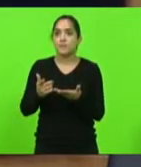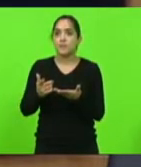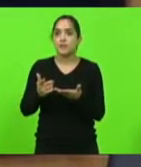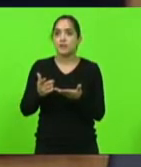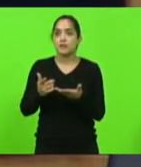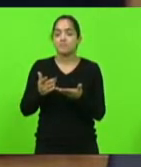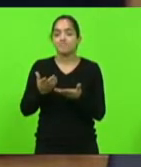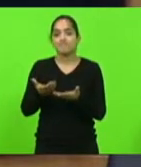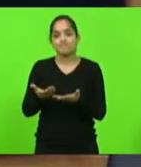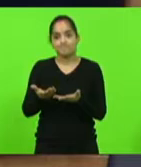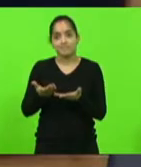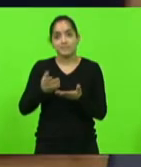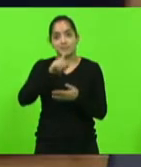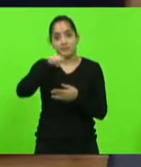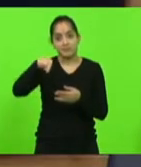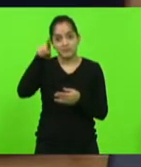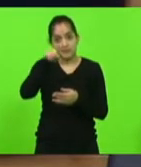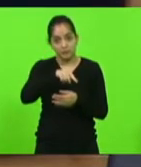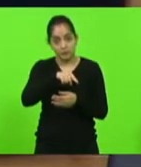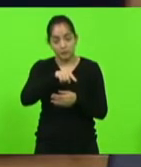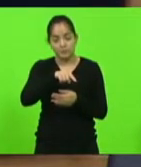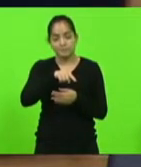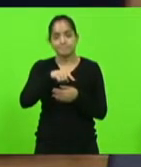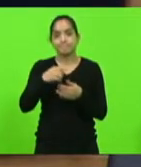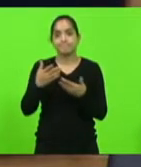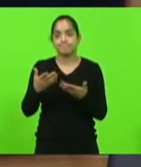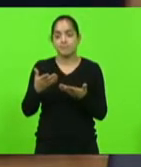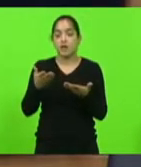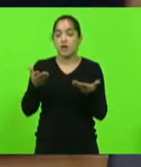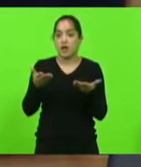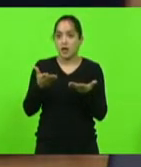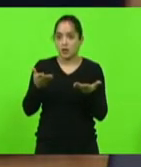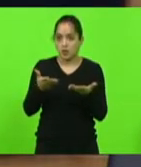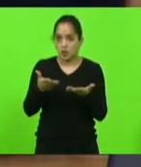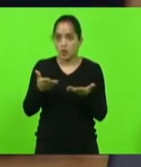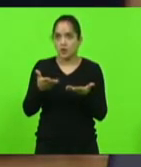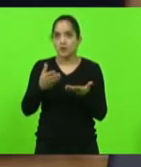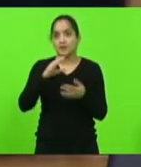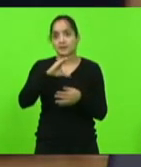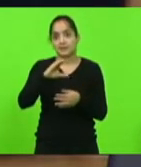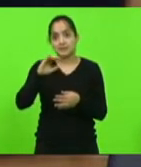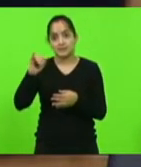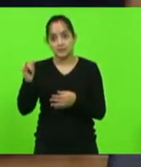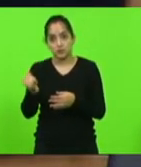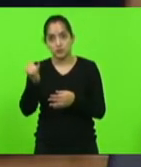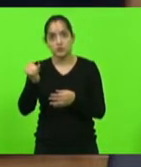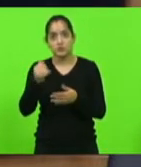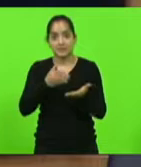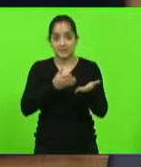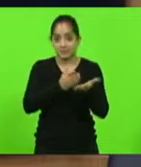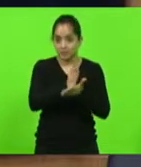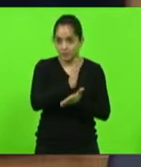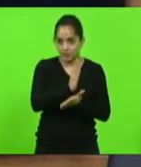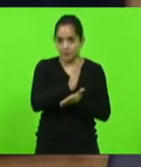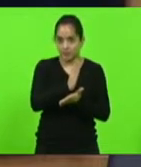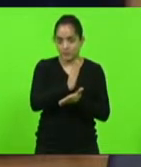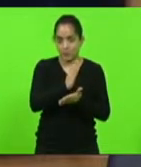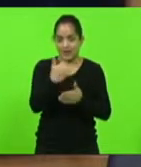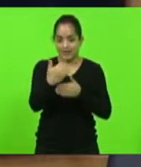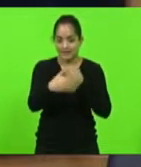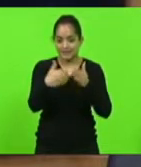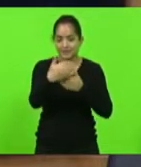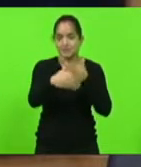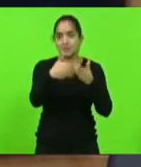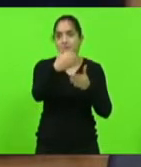infelicidade de vetar esse projeto e agora a mesma CCJ que aprovou a tramitação do